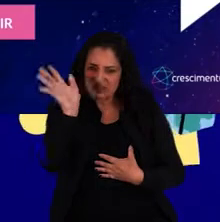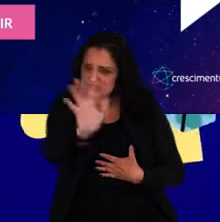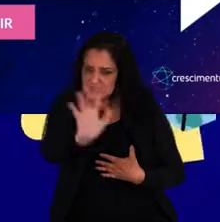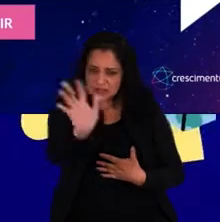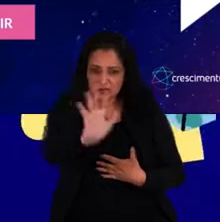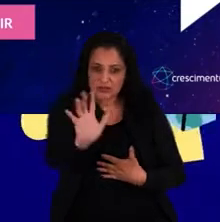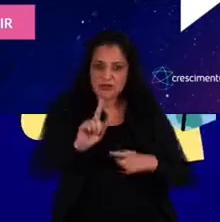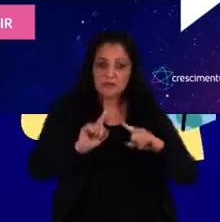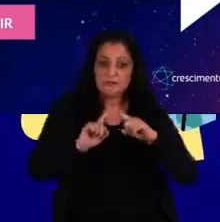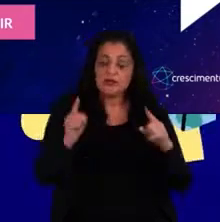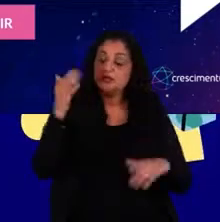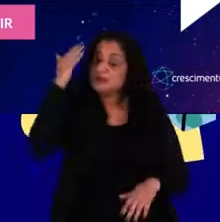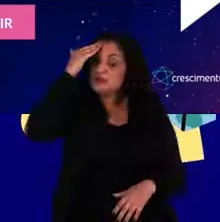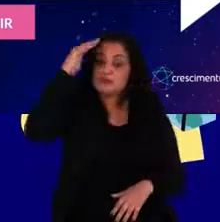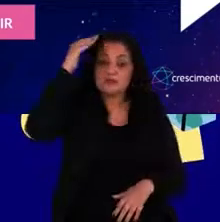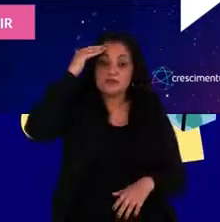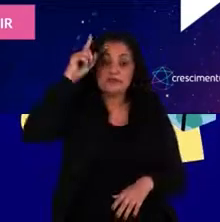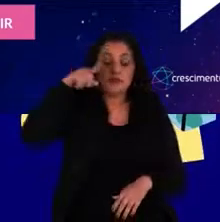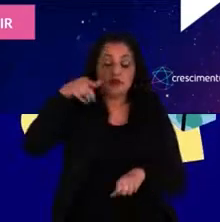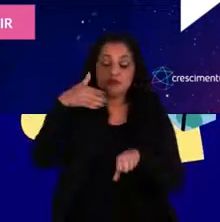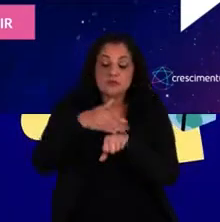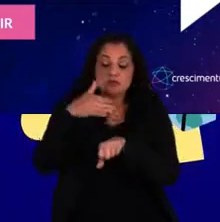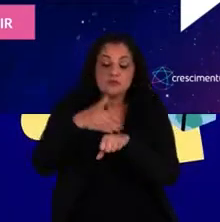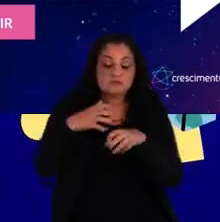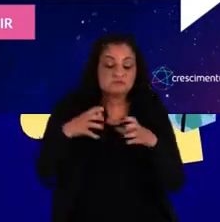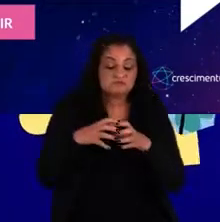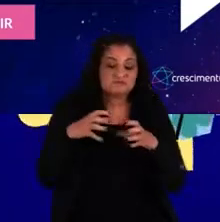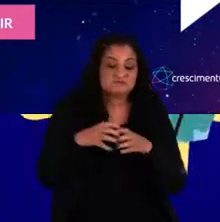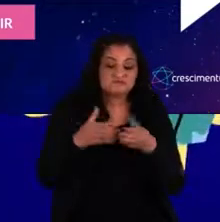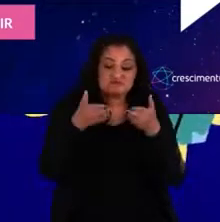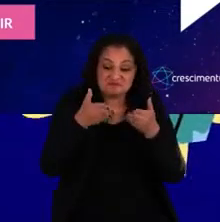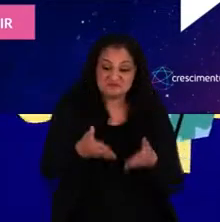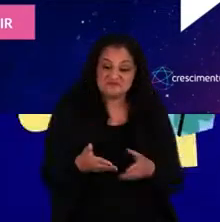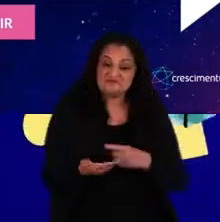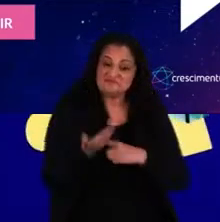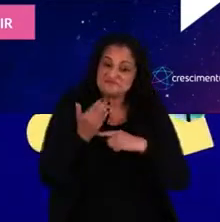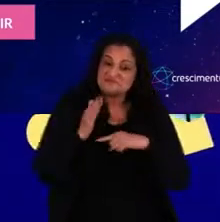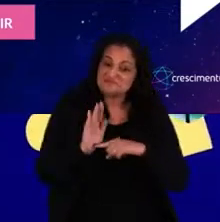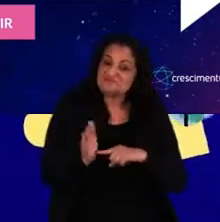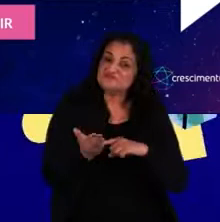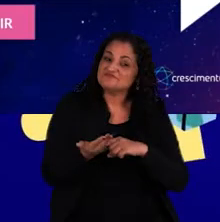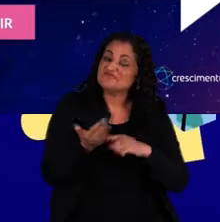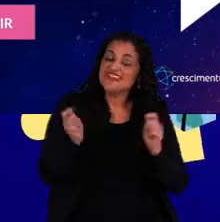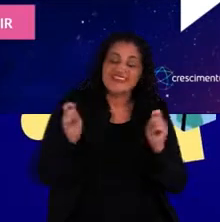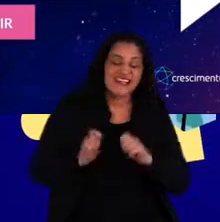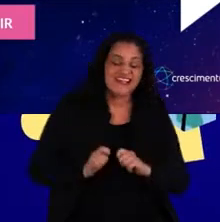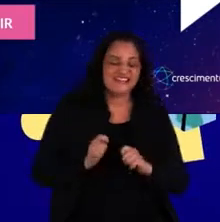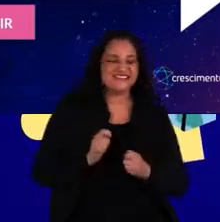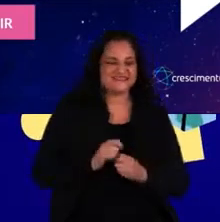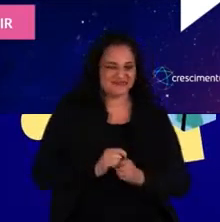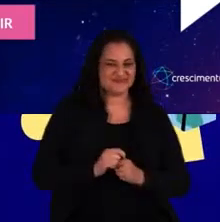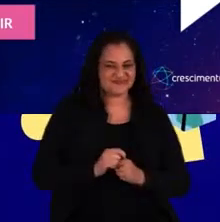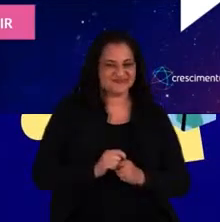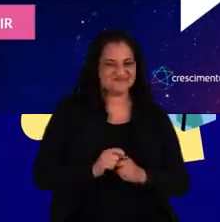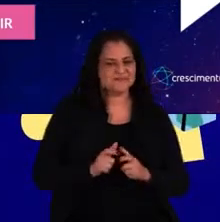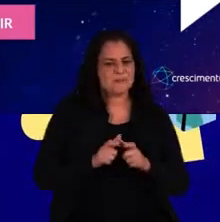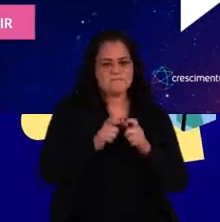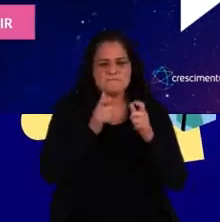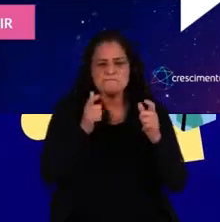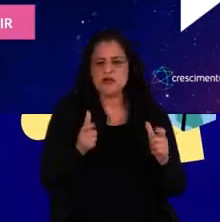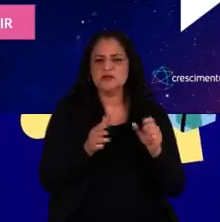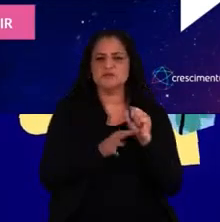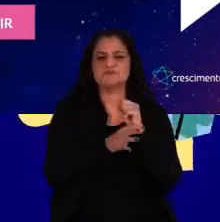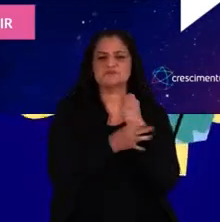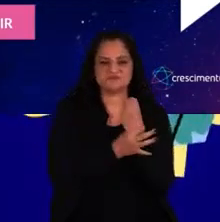Mas sim entender que fazemos parte de um grupo e é esse grupo que pode se ajudar. Então, aqui eu vou ter uma maior